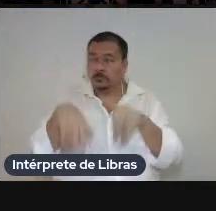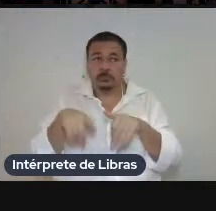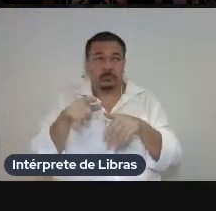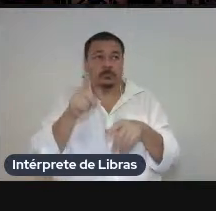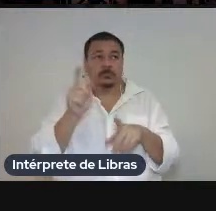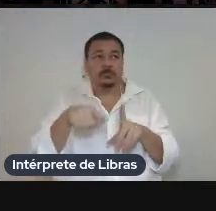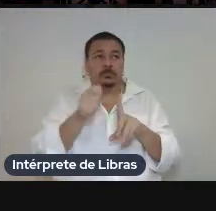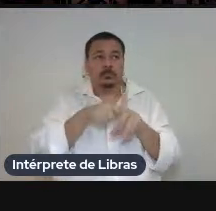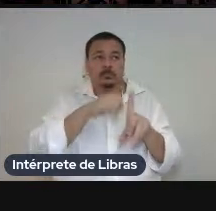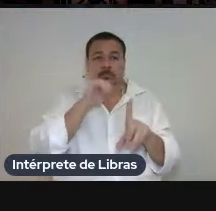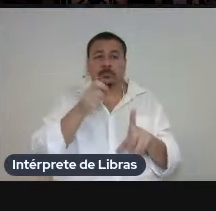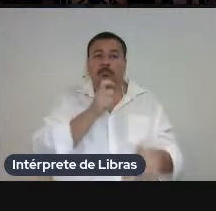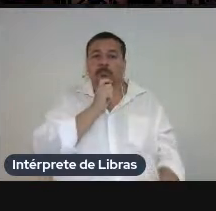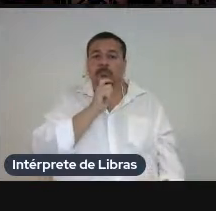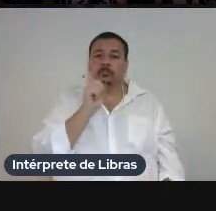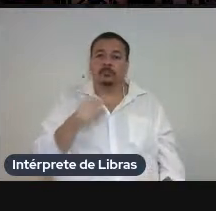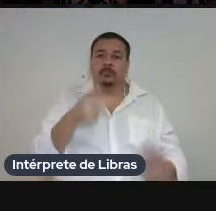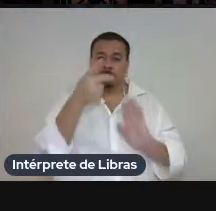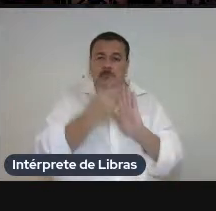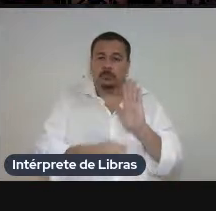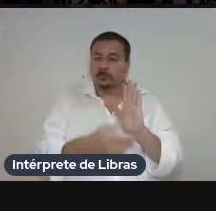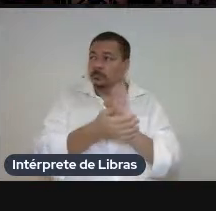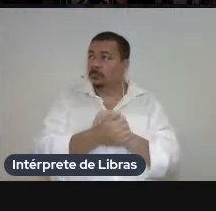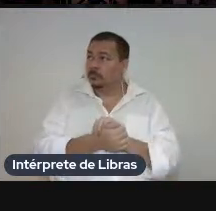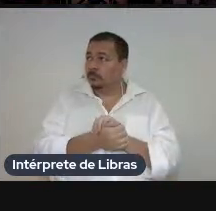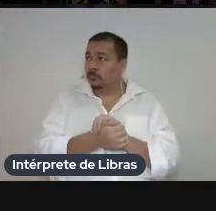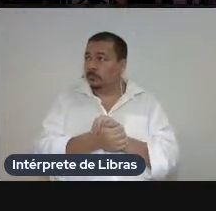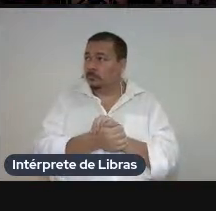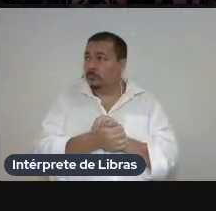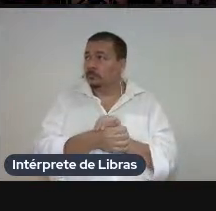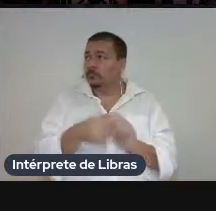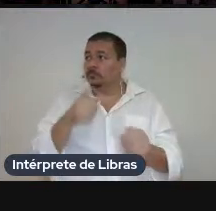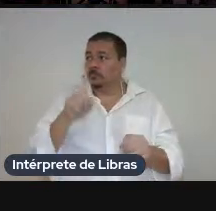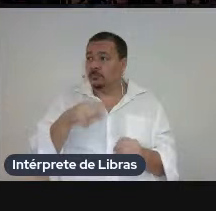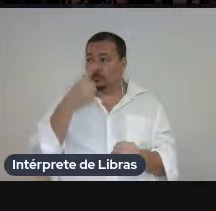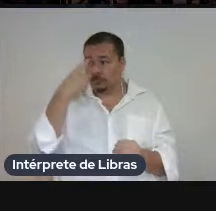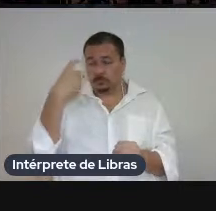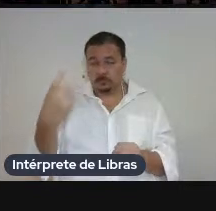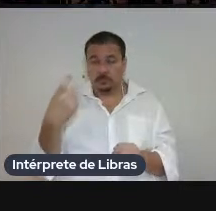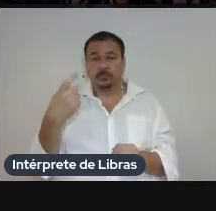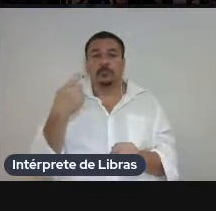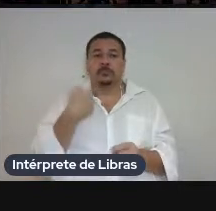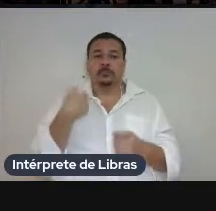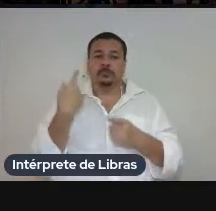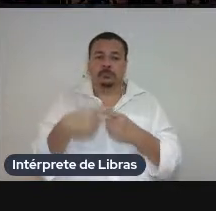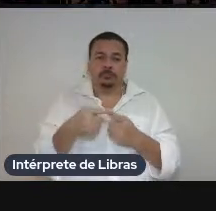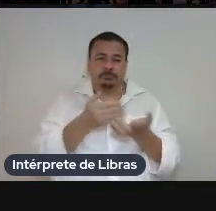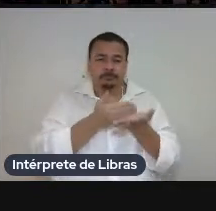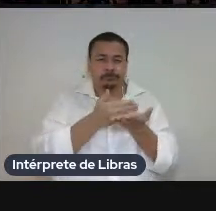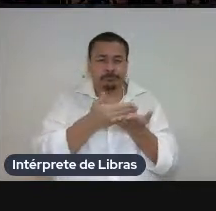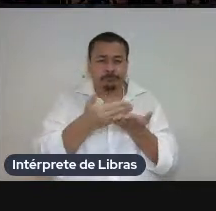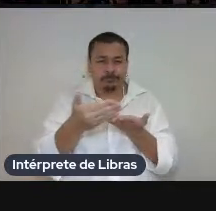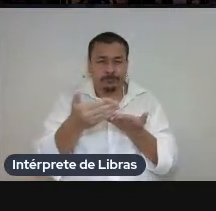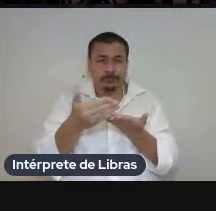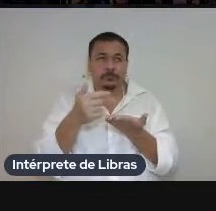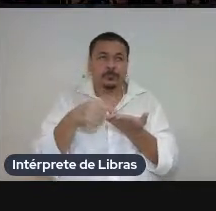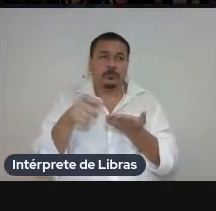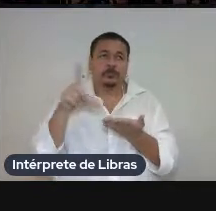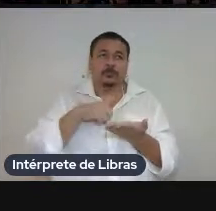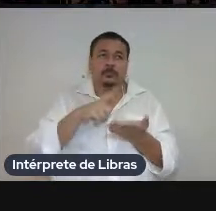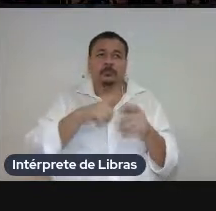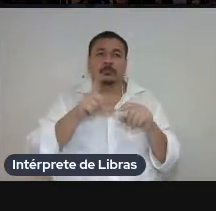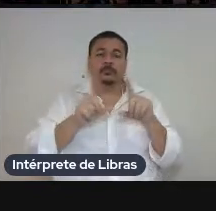então esse é um projeto que foi muito interessante porque a gente começou a gente tinha